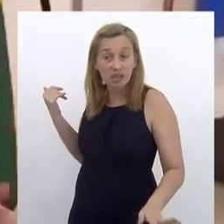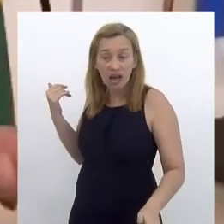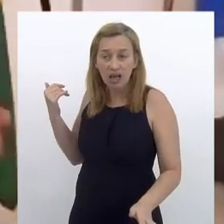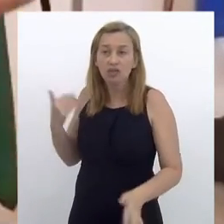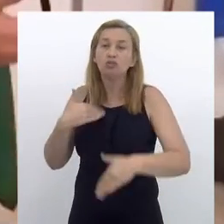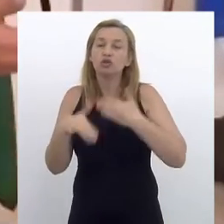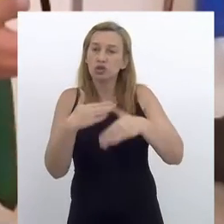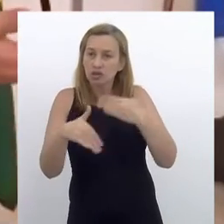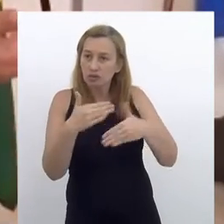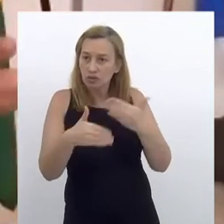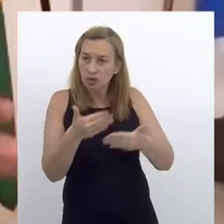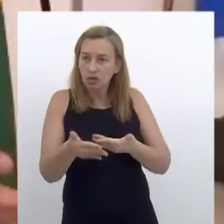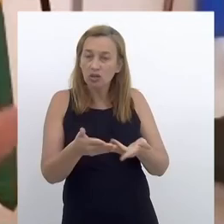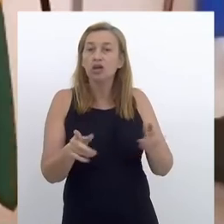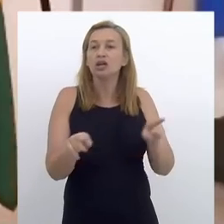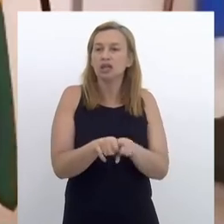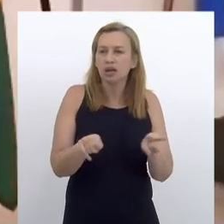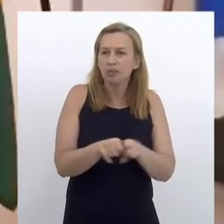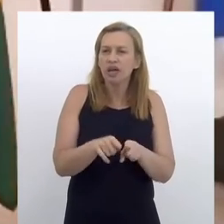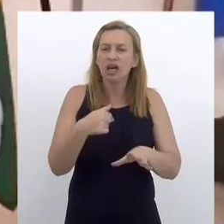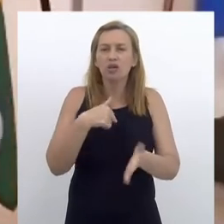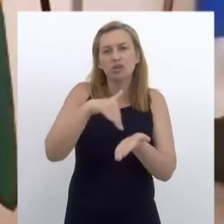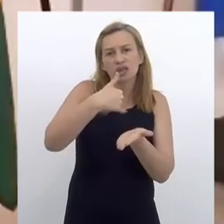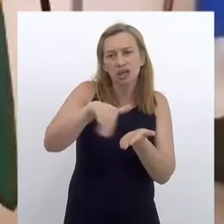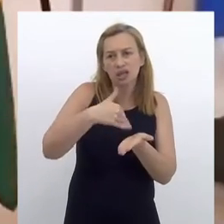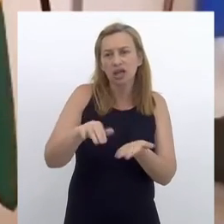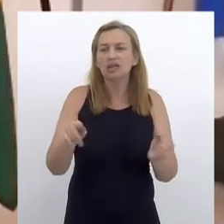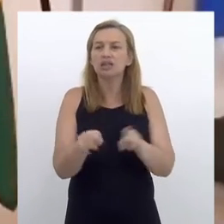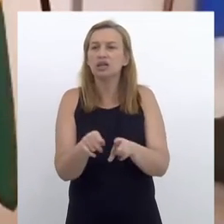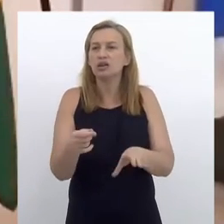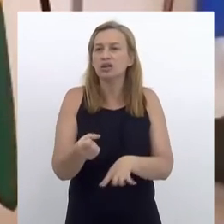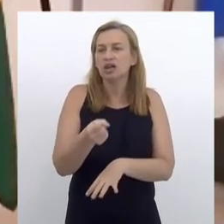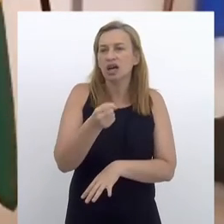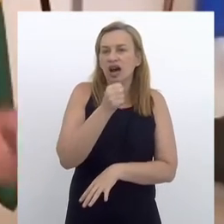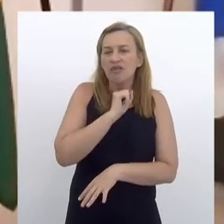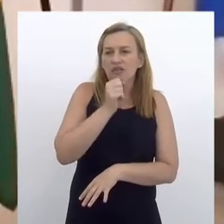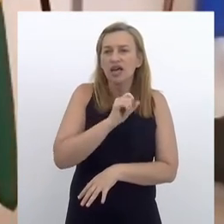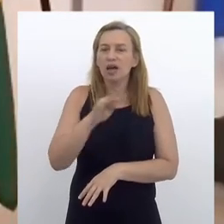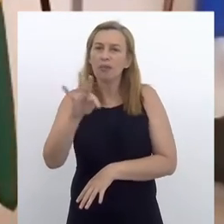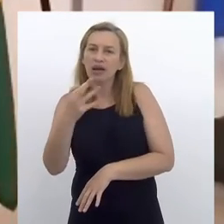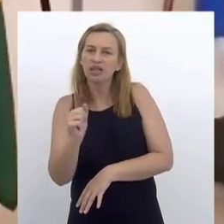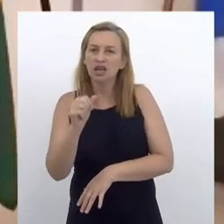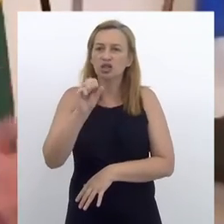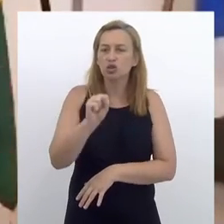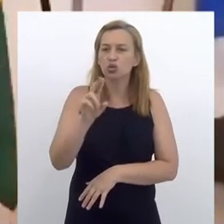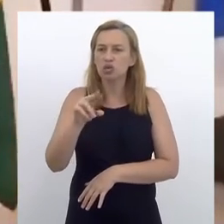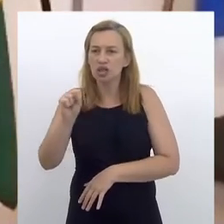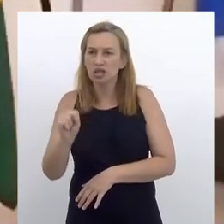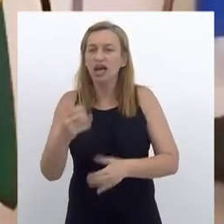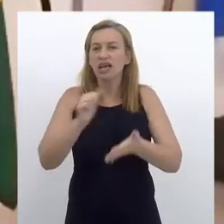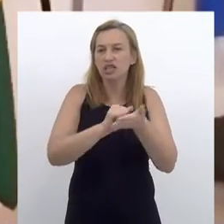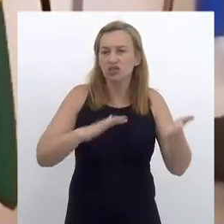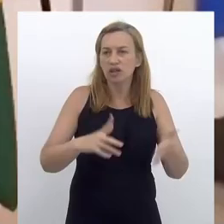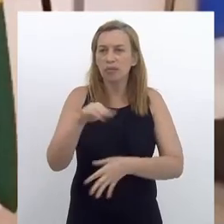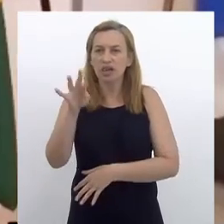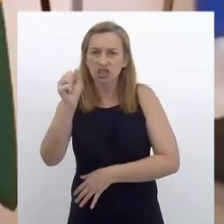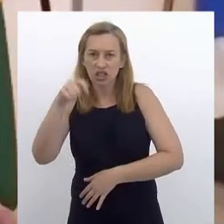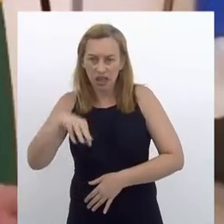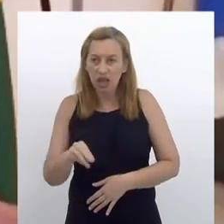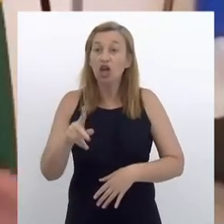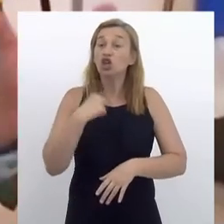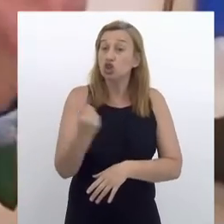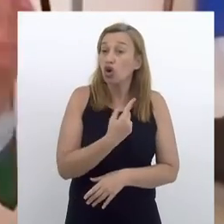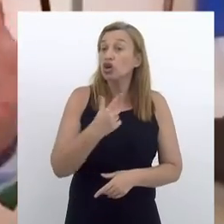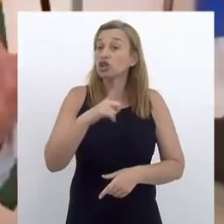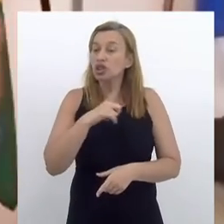do passado, que foi desenvolvido, também fui secretário, e a antiga planta da Suzano, hoje as atividades da